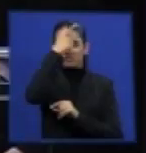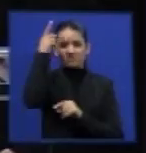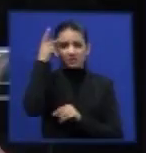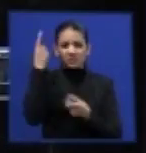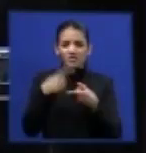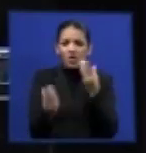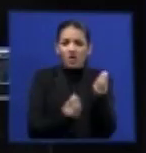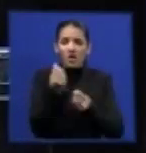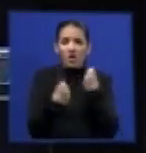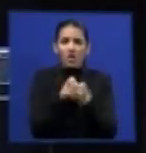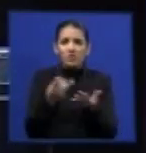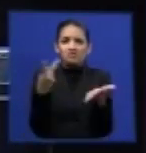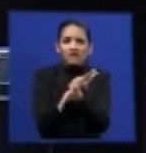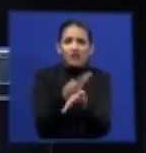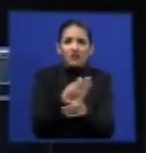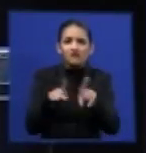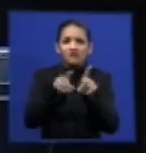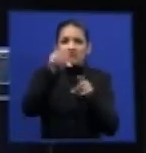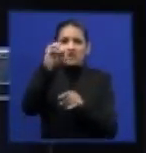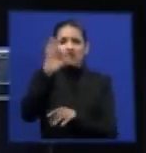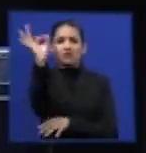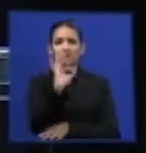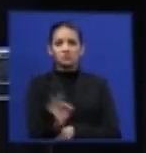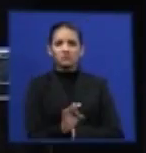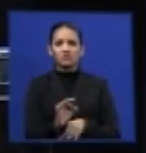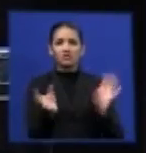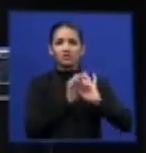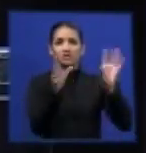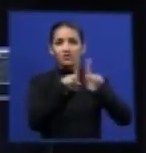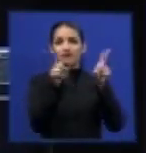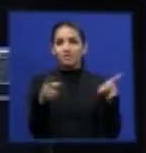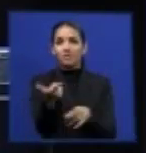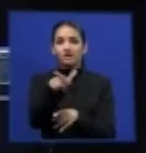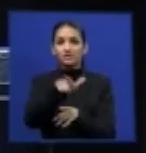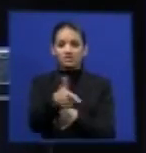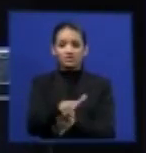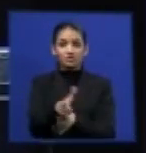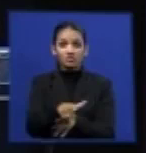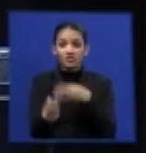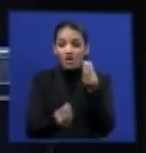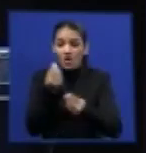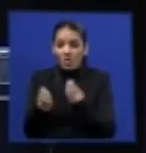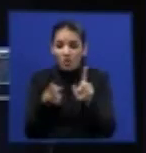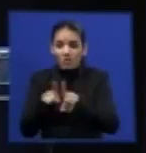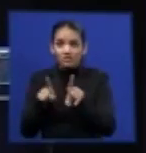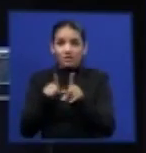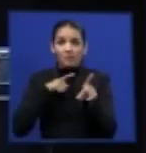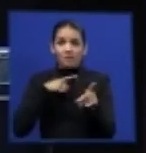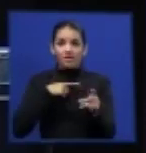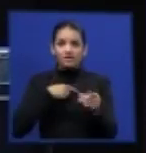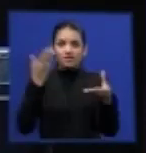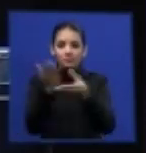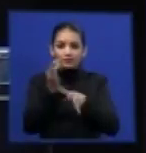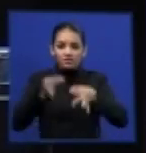9%, e deixando os 90% para lá, e esses 90% não tem possibilidade, e tem autorização judicial